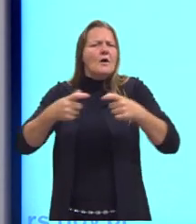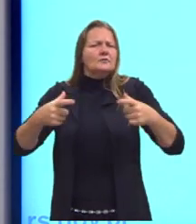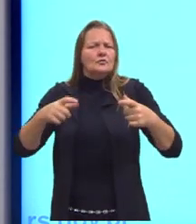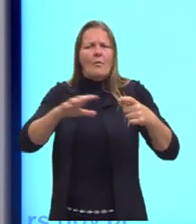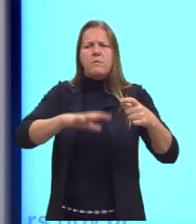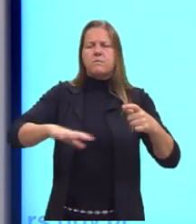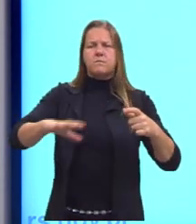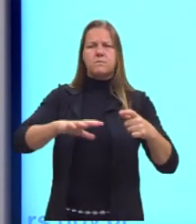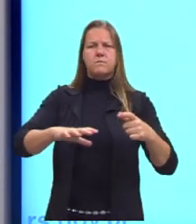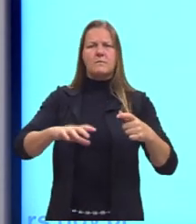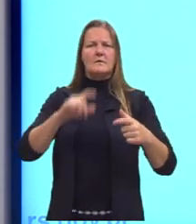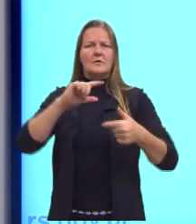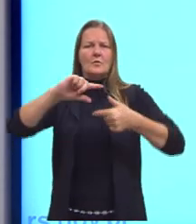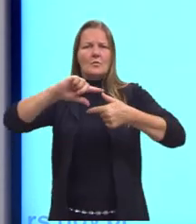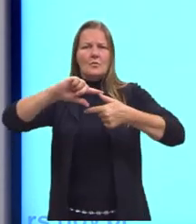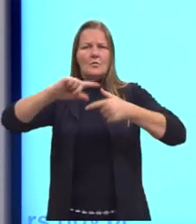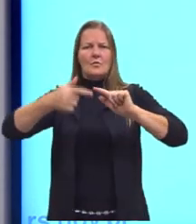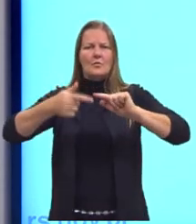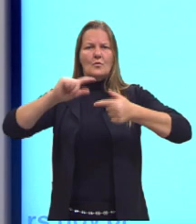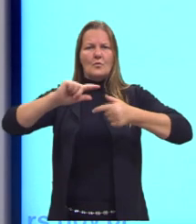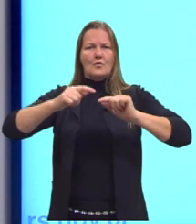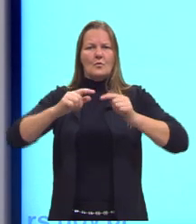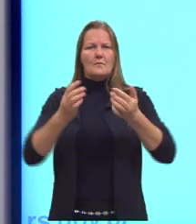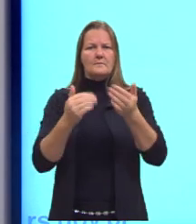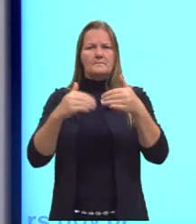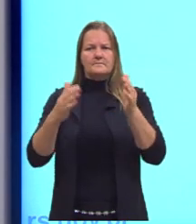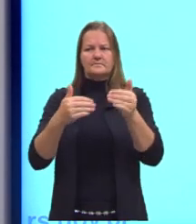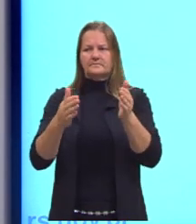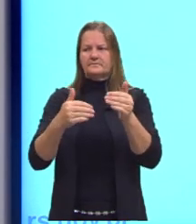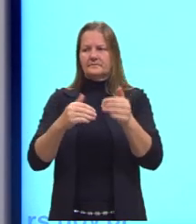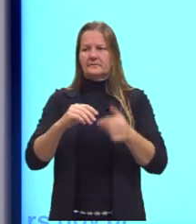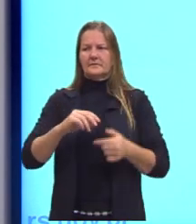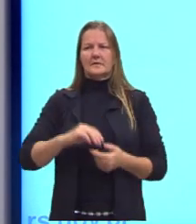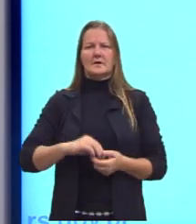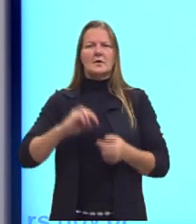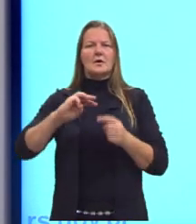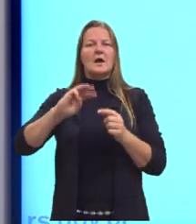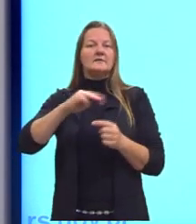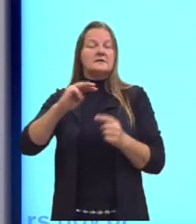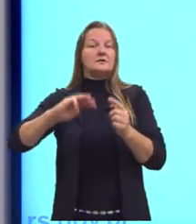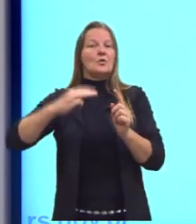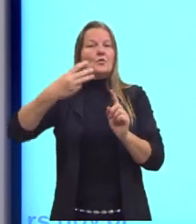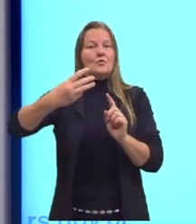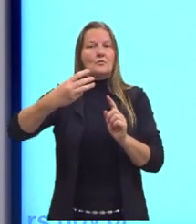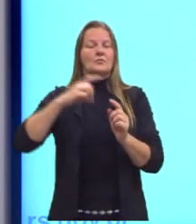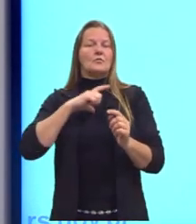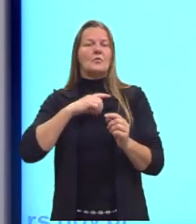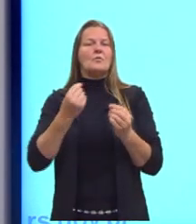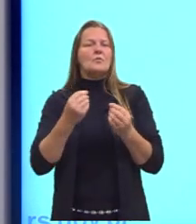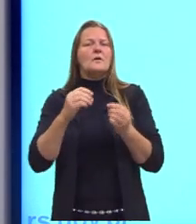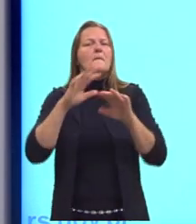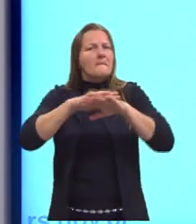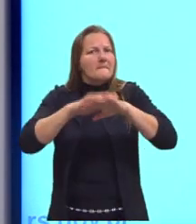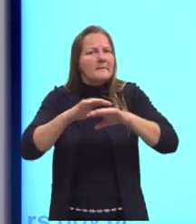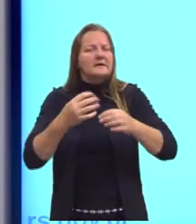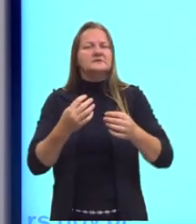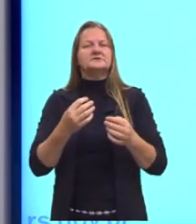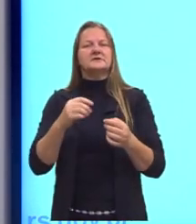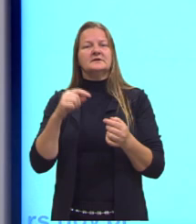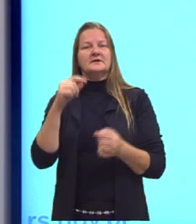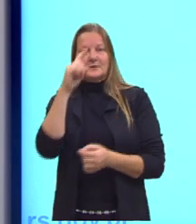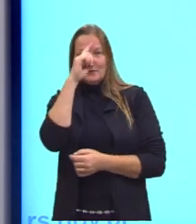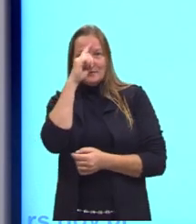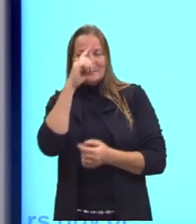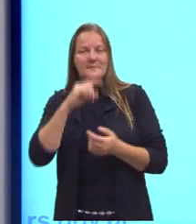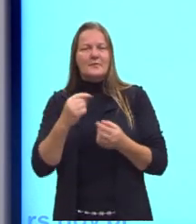cúbico. Então, o volume, talvez vocês já tenham estudado em matemática, até lá no ensino fundamental, bastante, o que é o